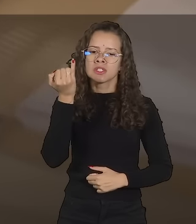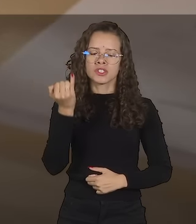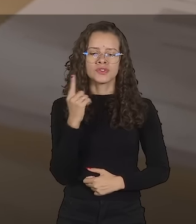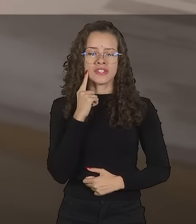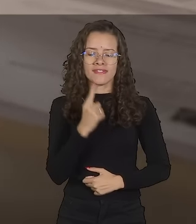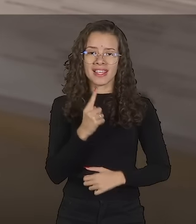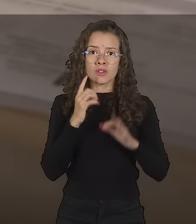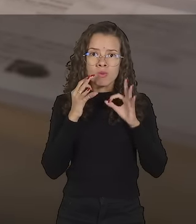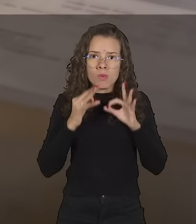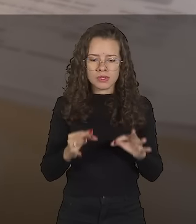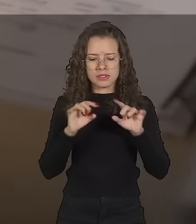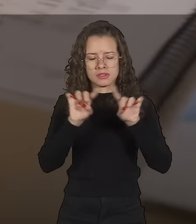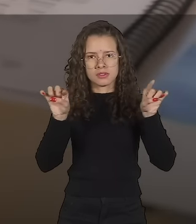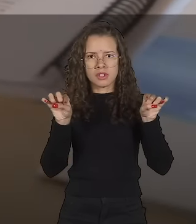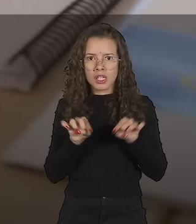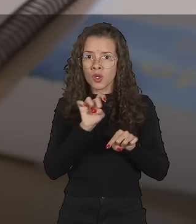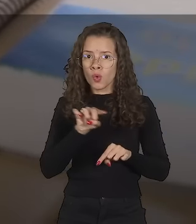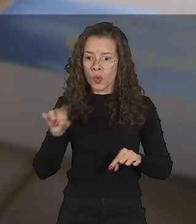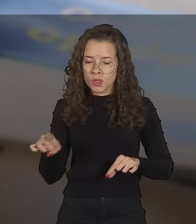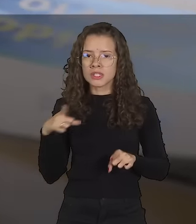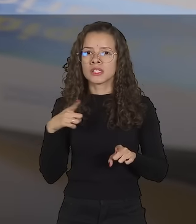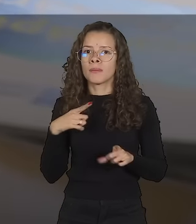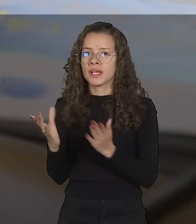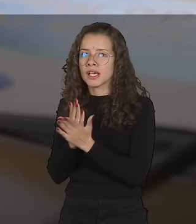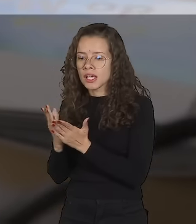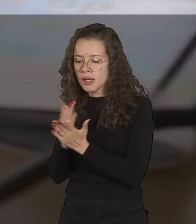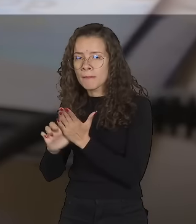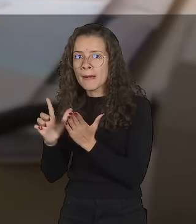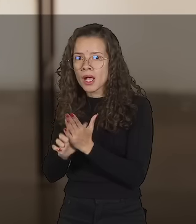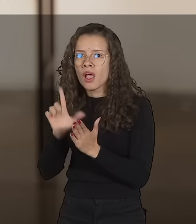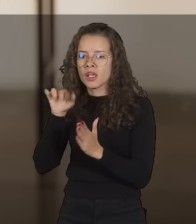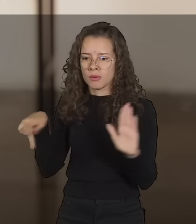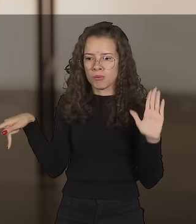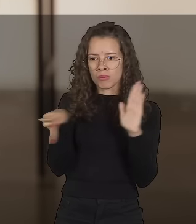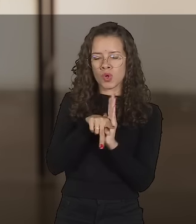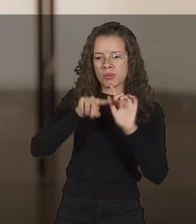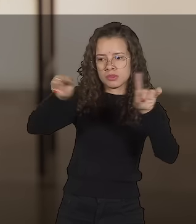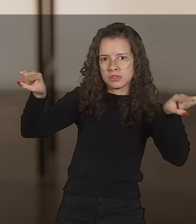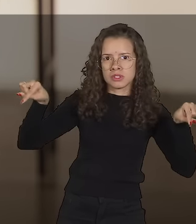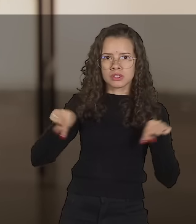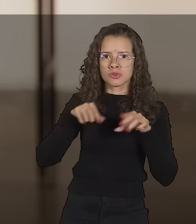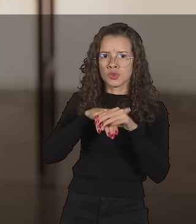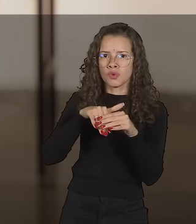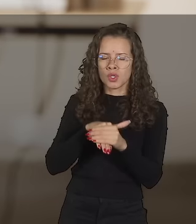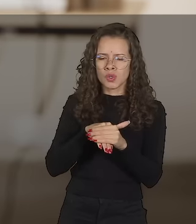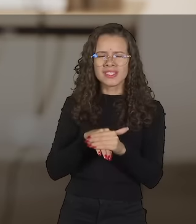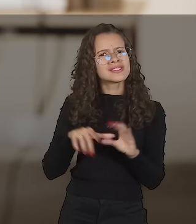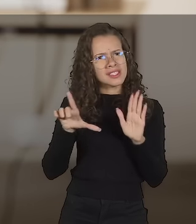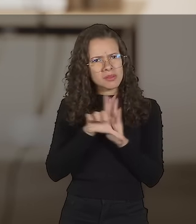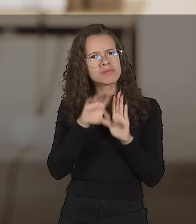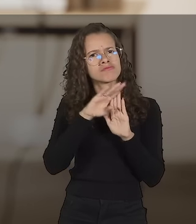fundamental ter certeza de que a urna e os cadernos de votação são mesmo da sua sessão eleitoral.